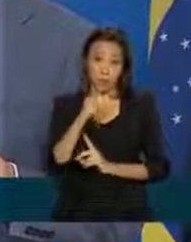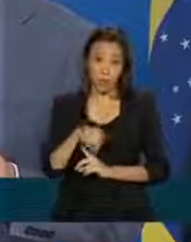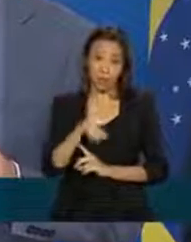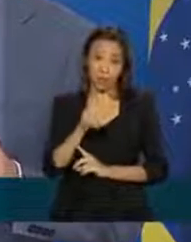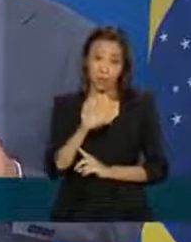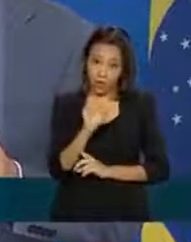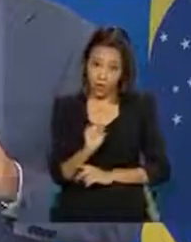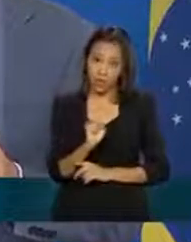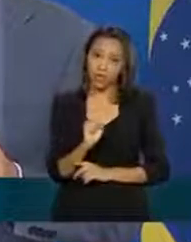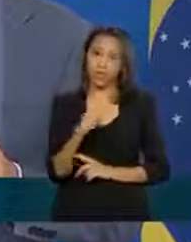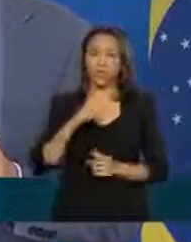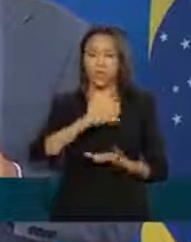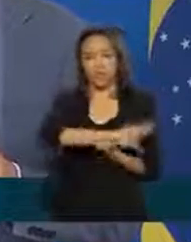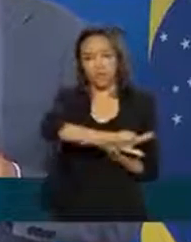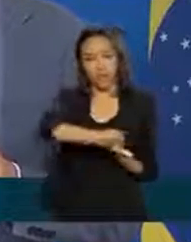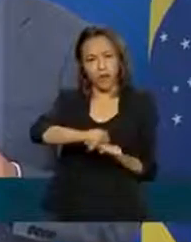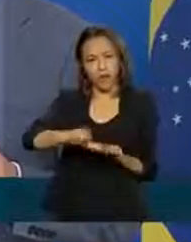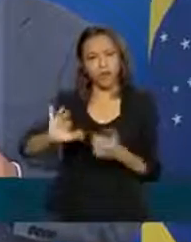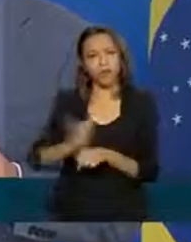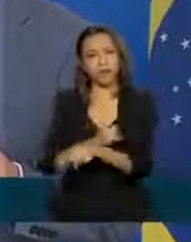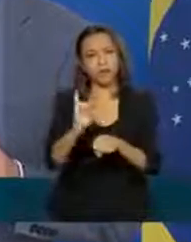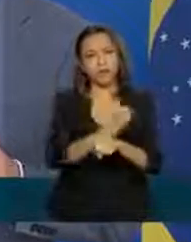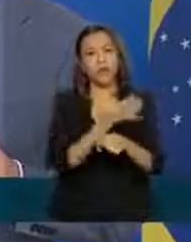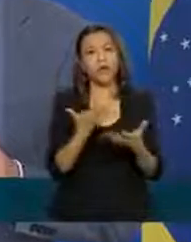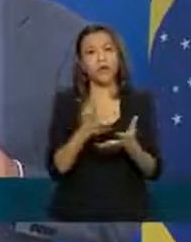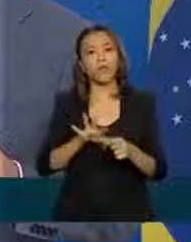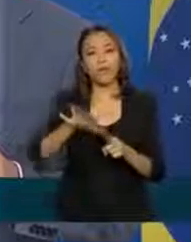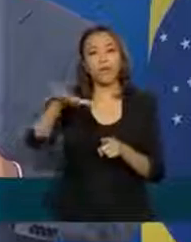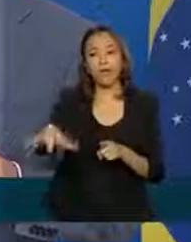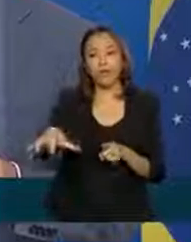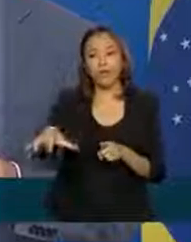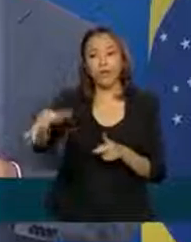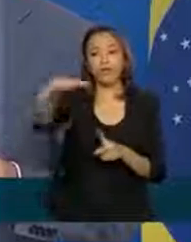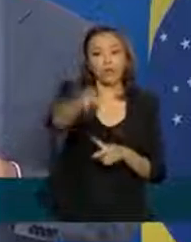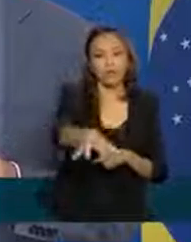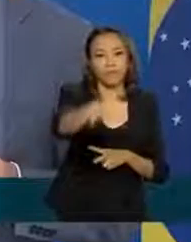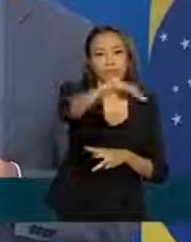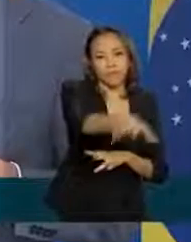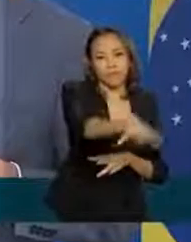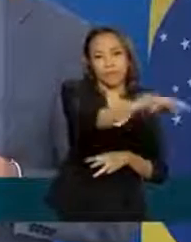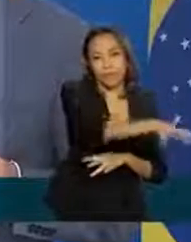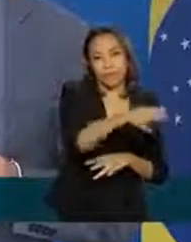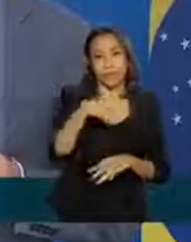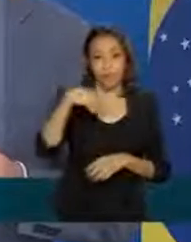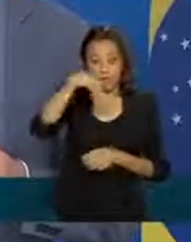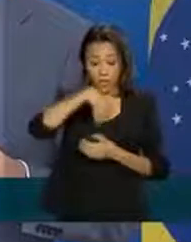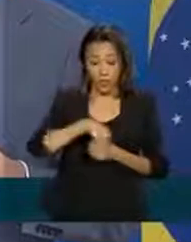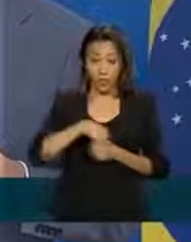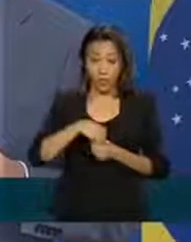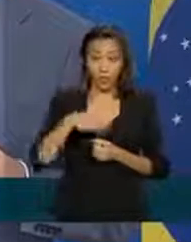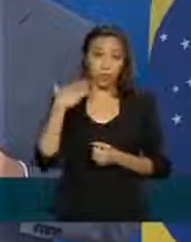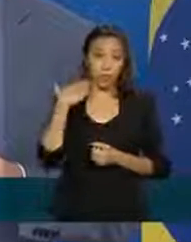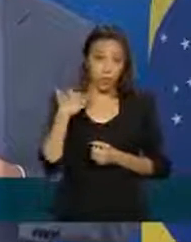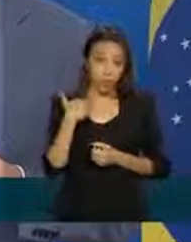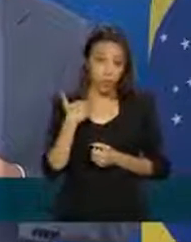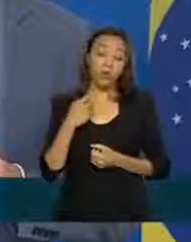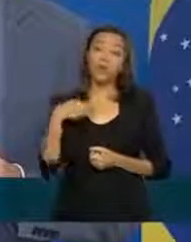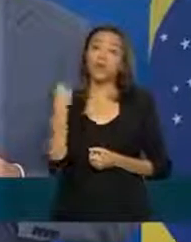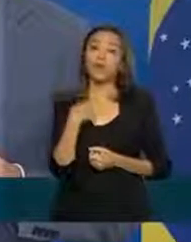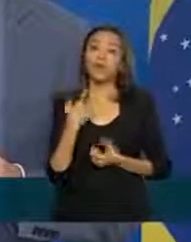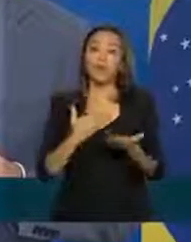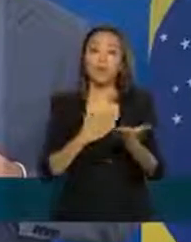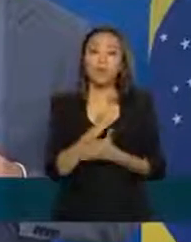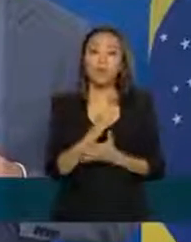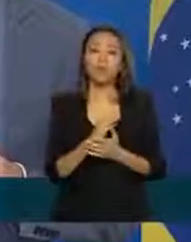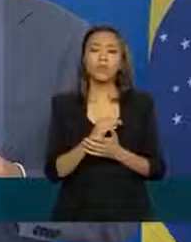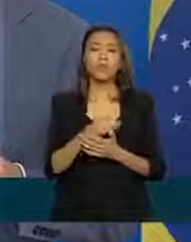transversais e agora estaria vindo com ações setoriais então hoje a gente está aprovando no banco uma linha emergencial para empresas